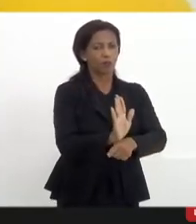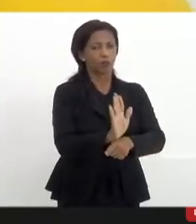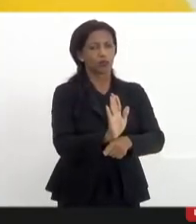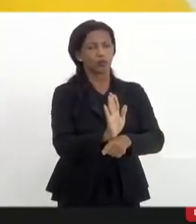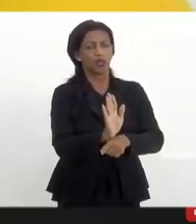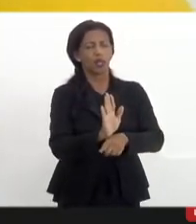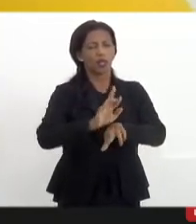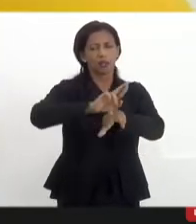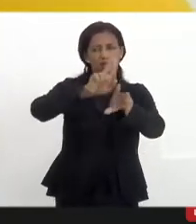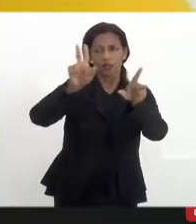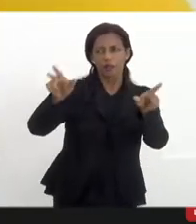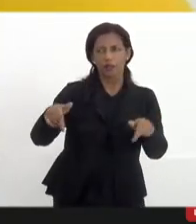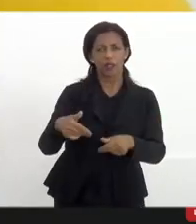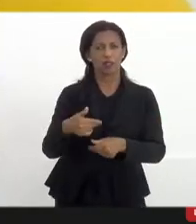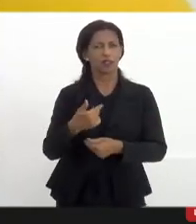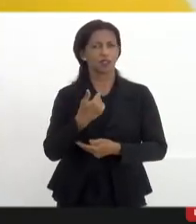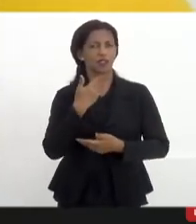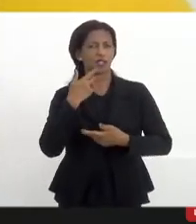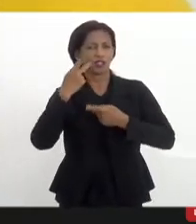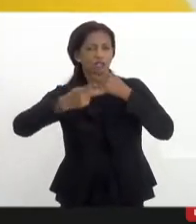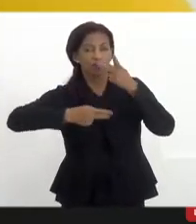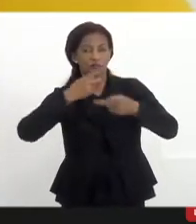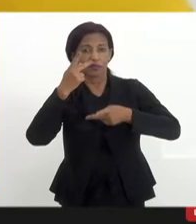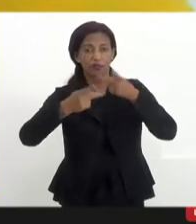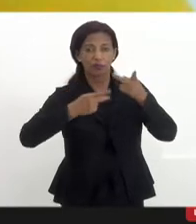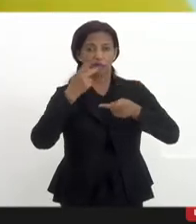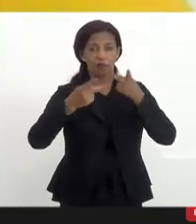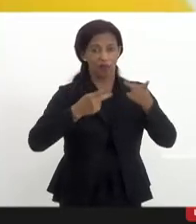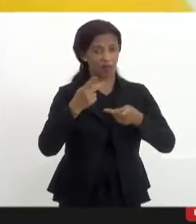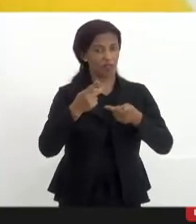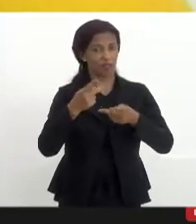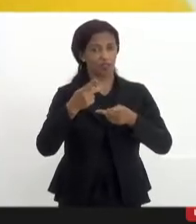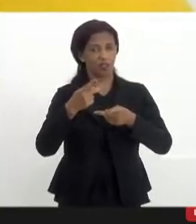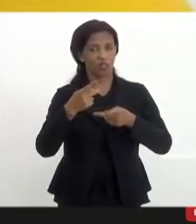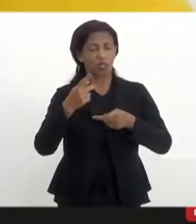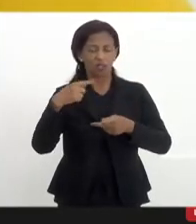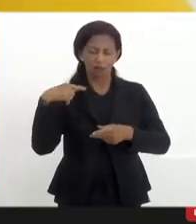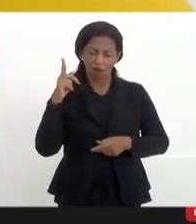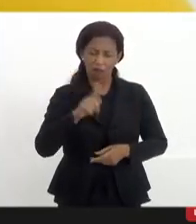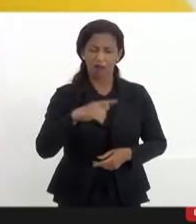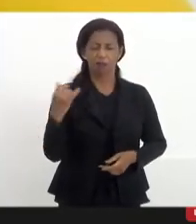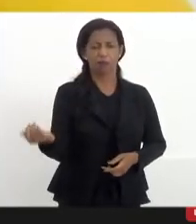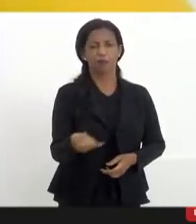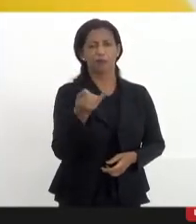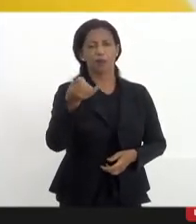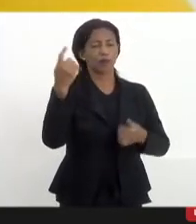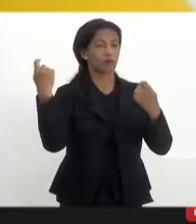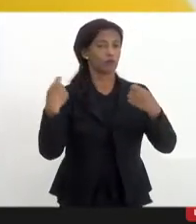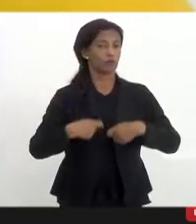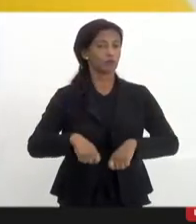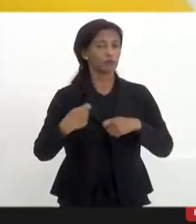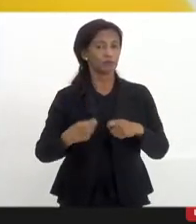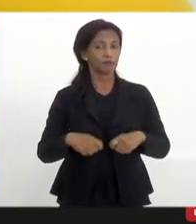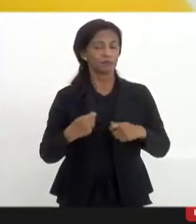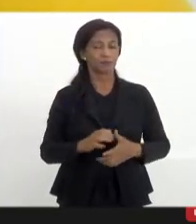da pluralidade das vozes, das vozes que não são ouvidos, que são muito importantes. A gente precisa